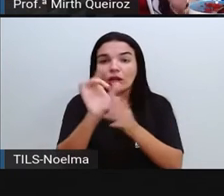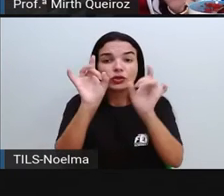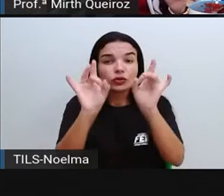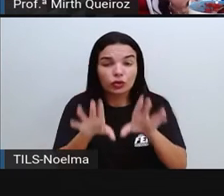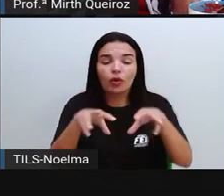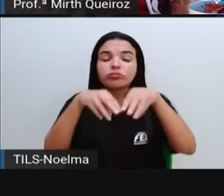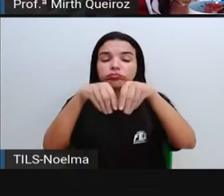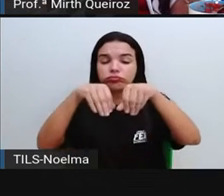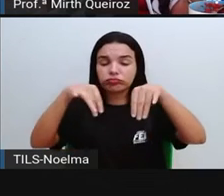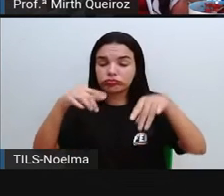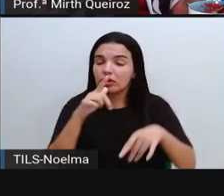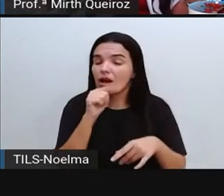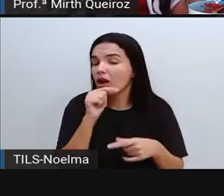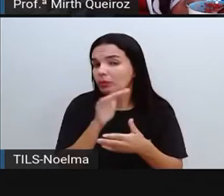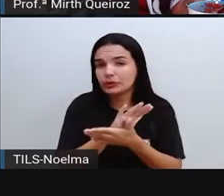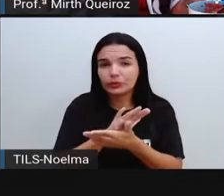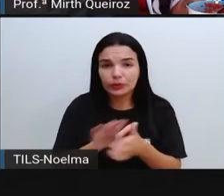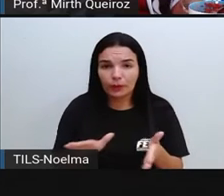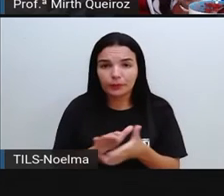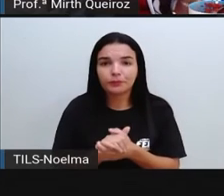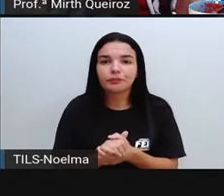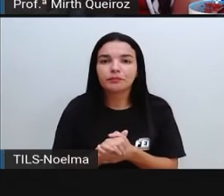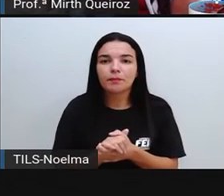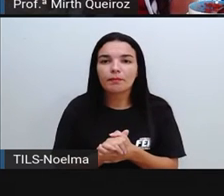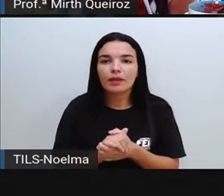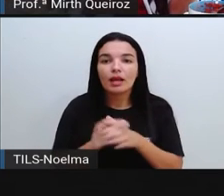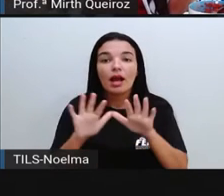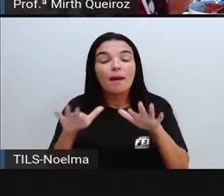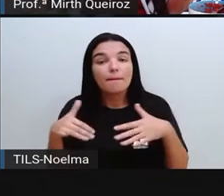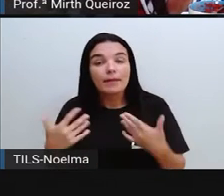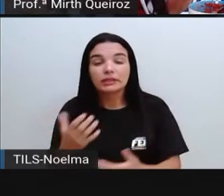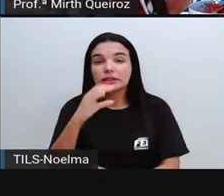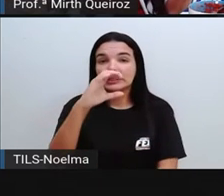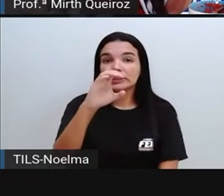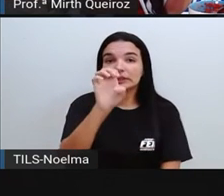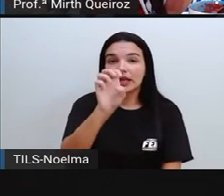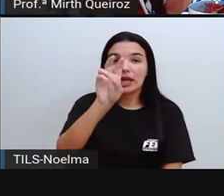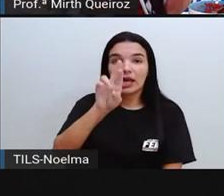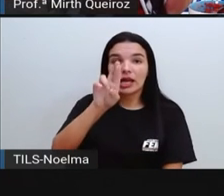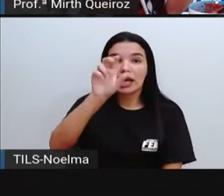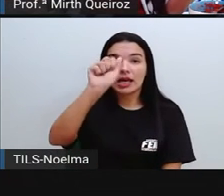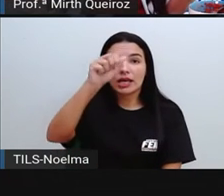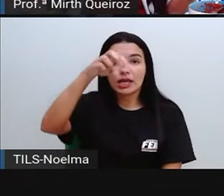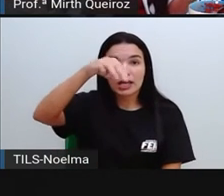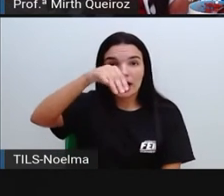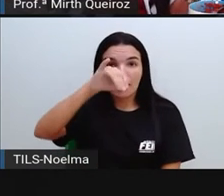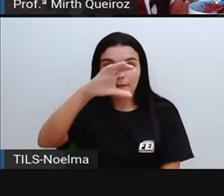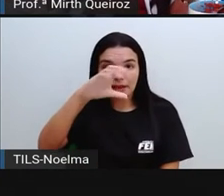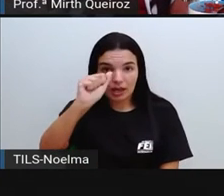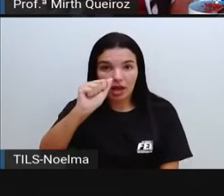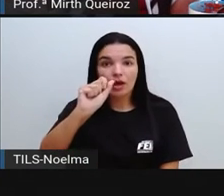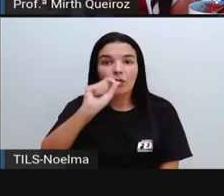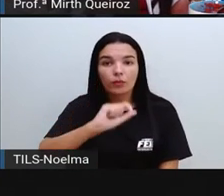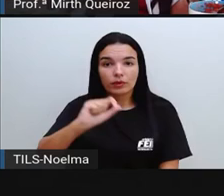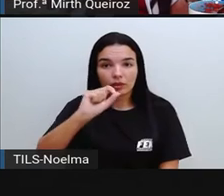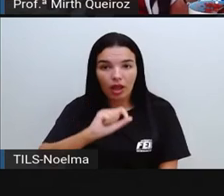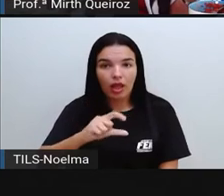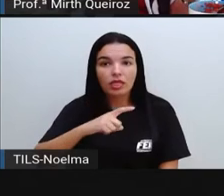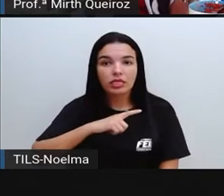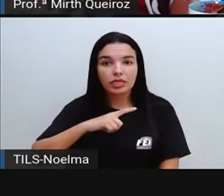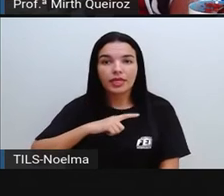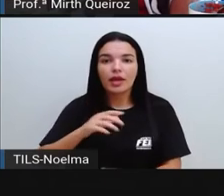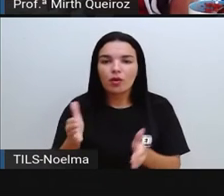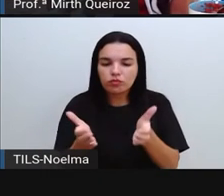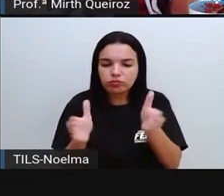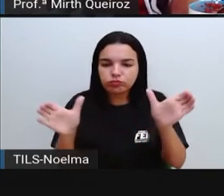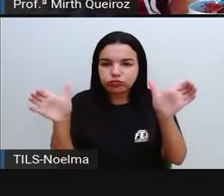água e argila, certo? Já no caso da cerâmica Dos objetos que feitos de cerâmica, né? Na produção desses vasos